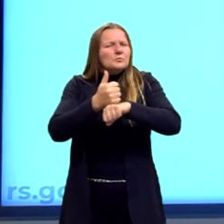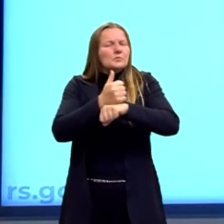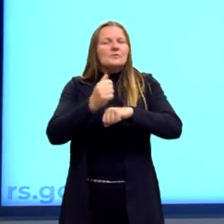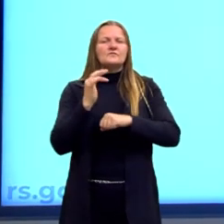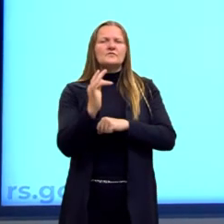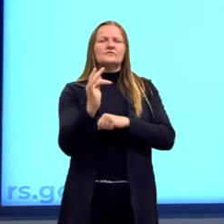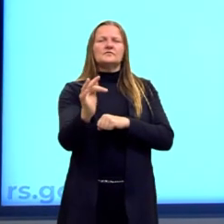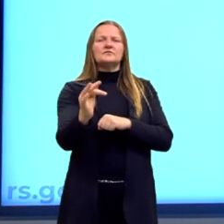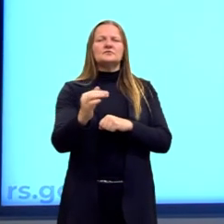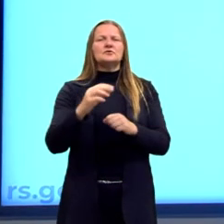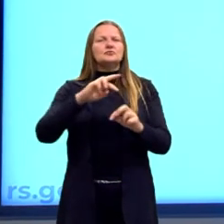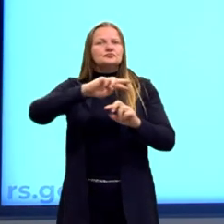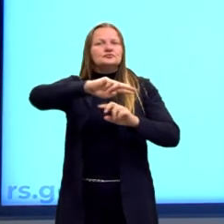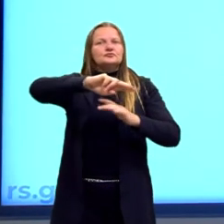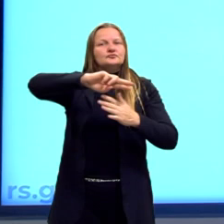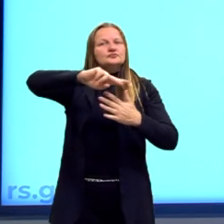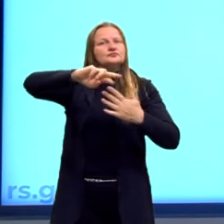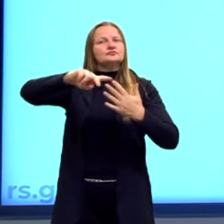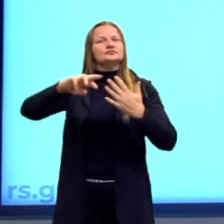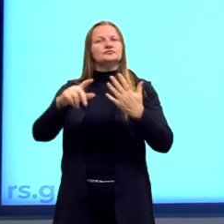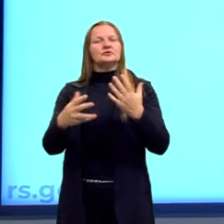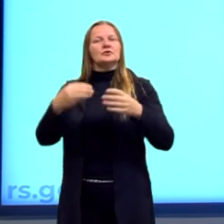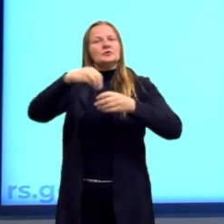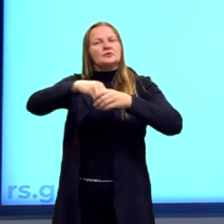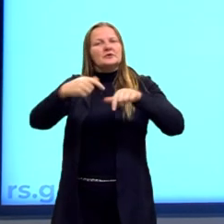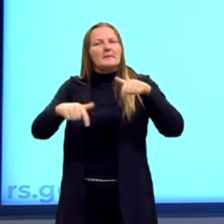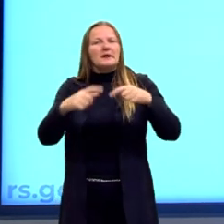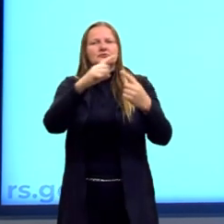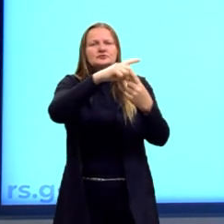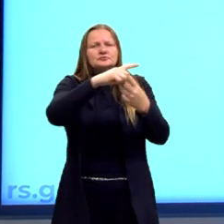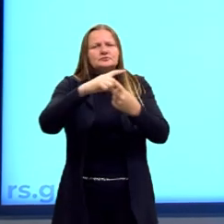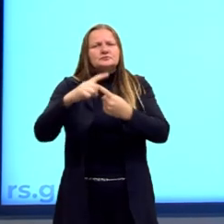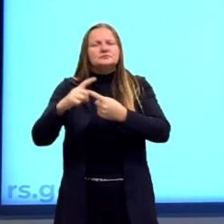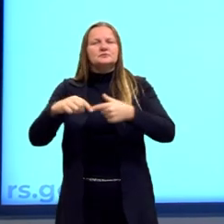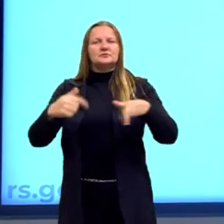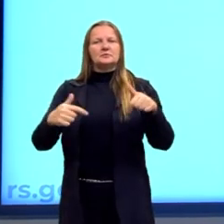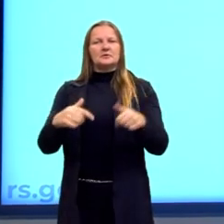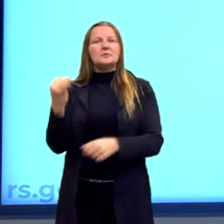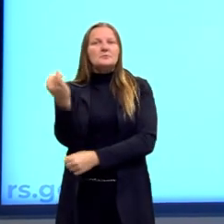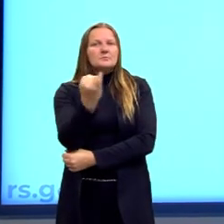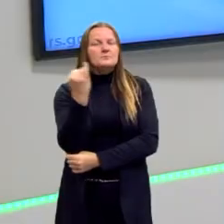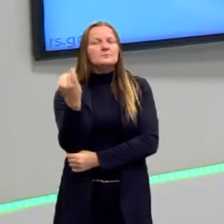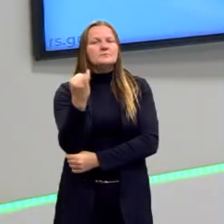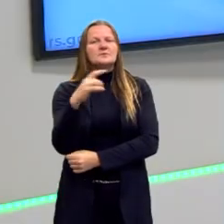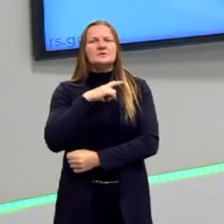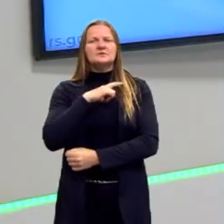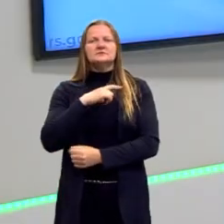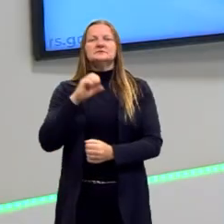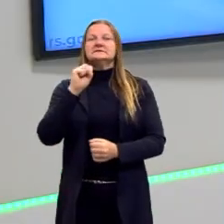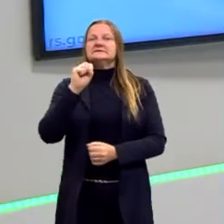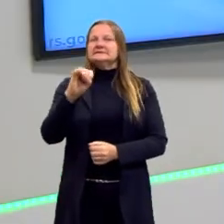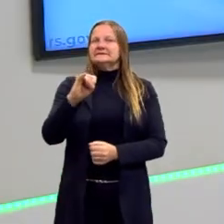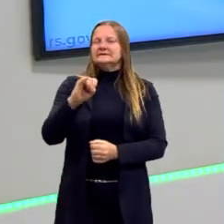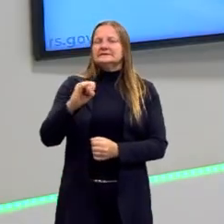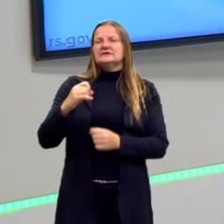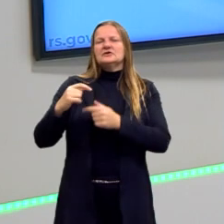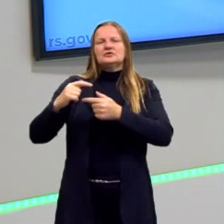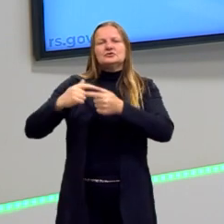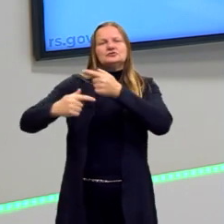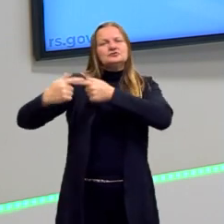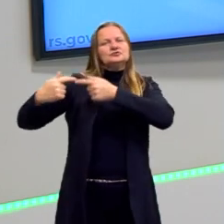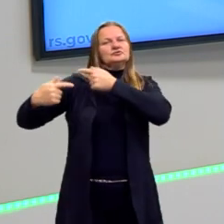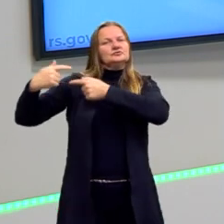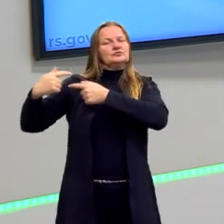sua polivalência no mercado do trabalho. Isso é bem importante, né? Se nós pegarmos o pessoal da geração dos anos 70,